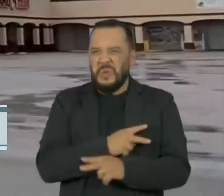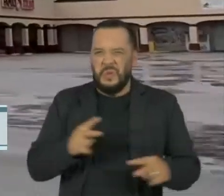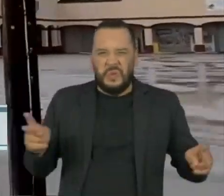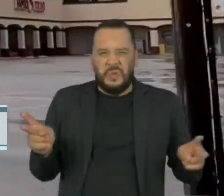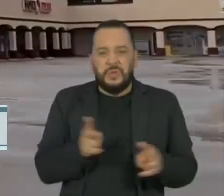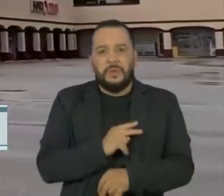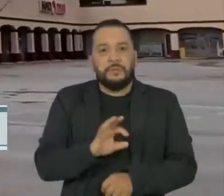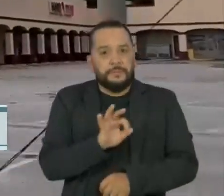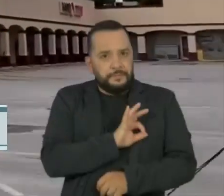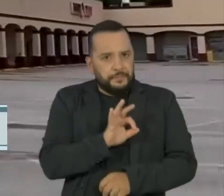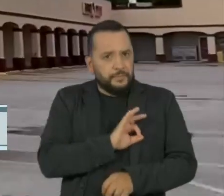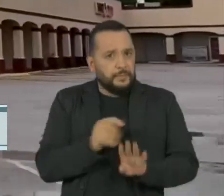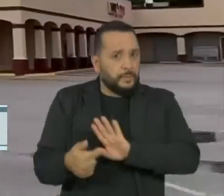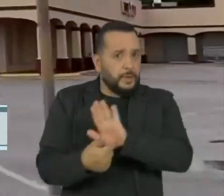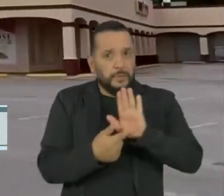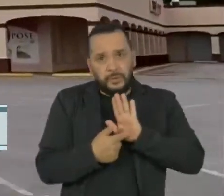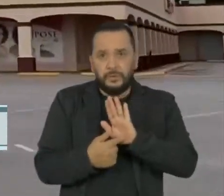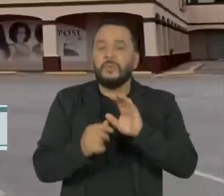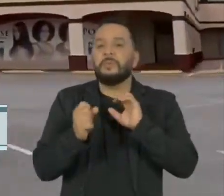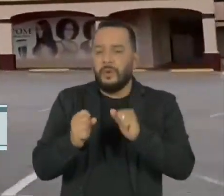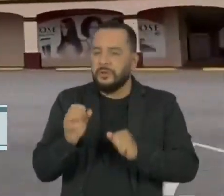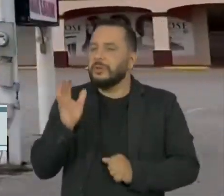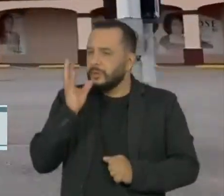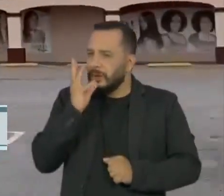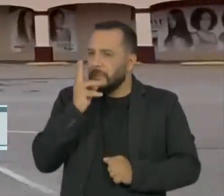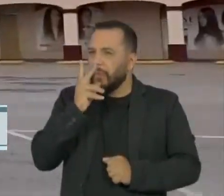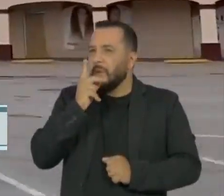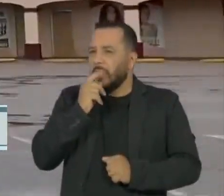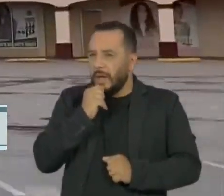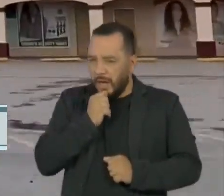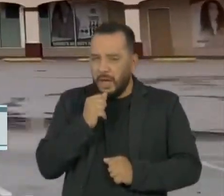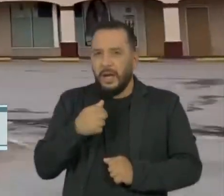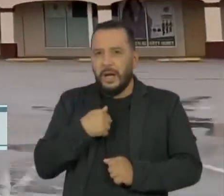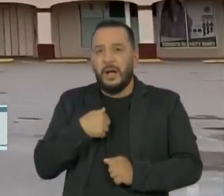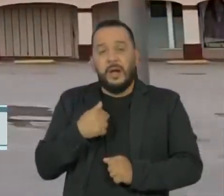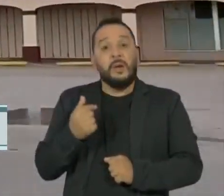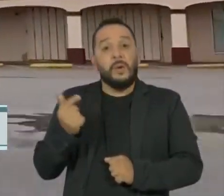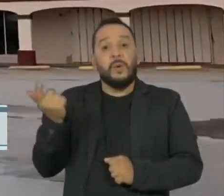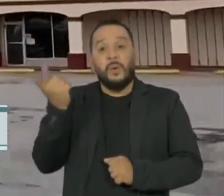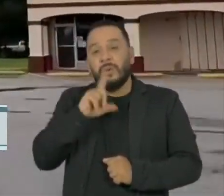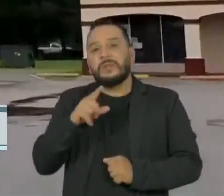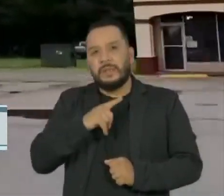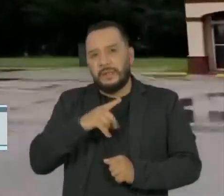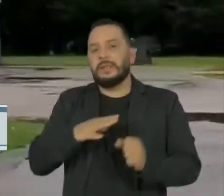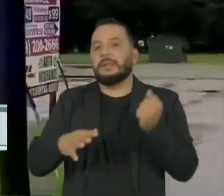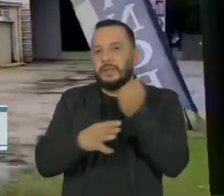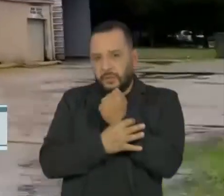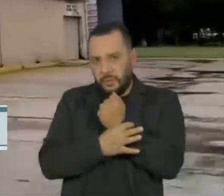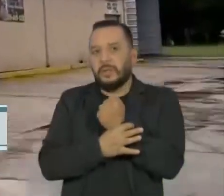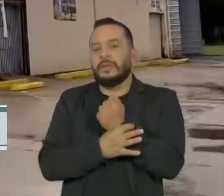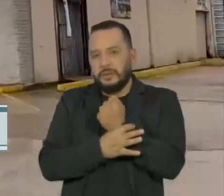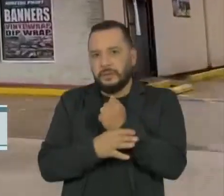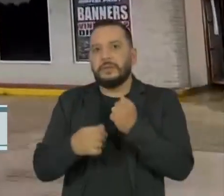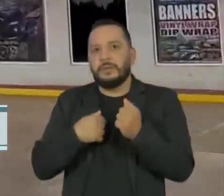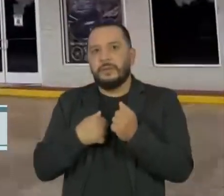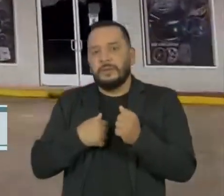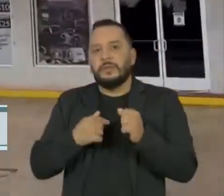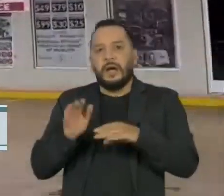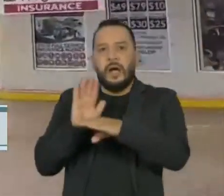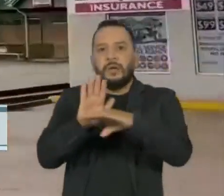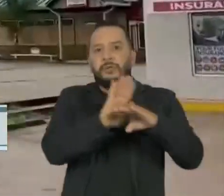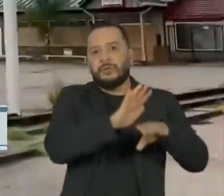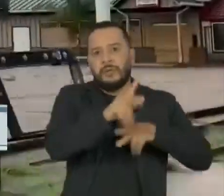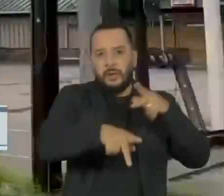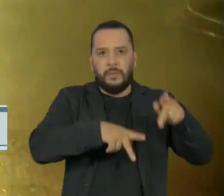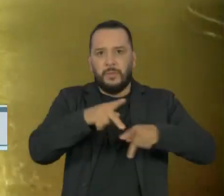afirmaram que pode levar várias horas antes que consigam se aventurar com segurança para iniciar as operações de